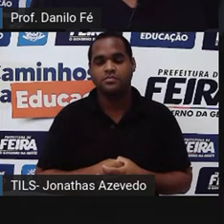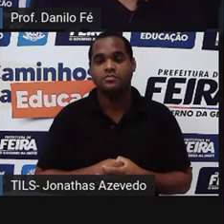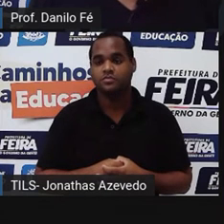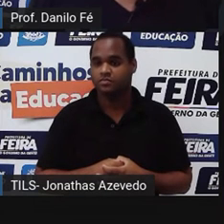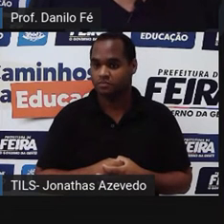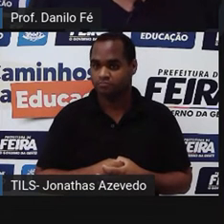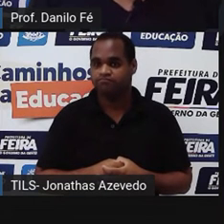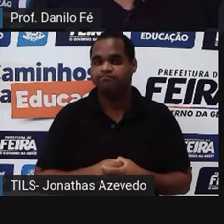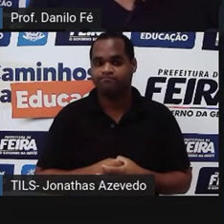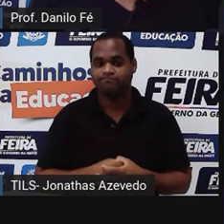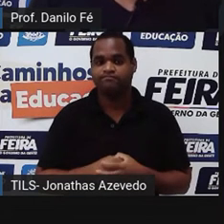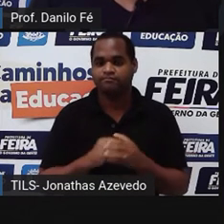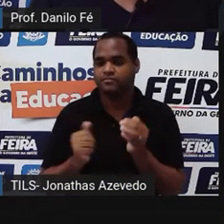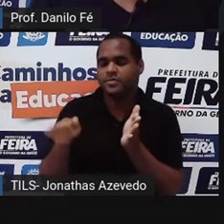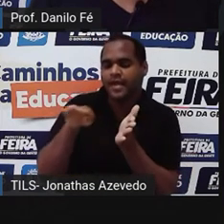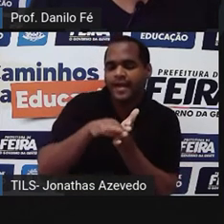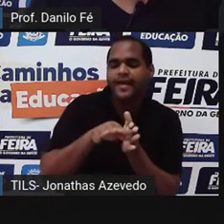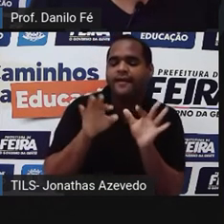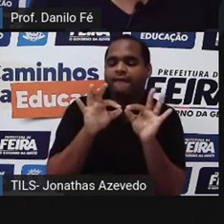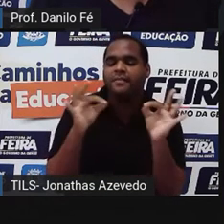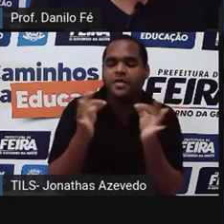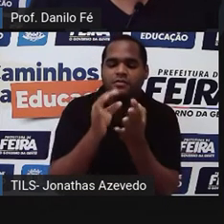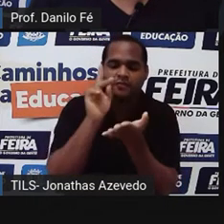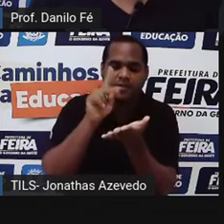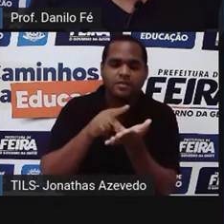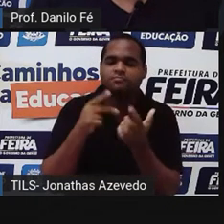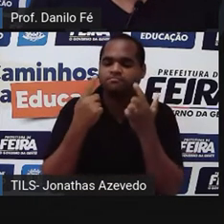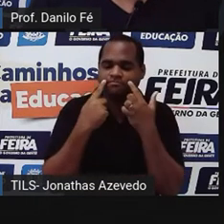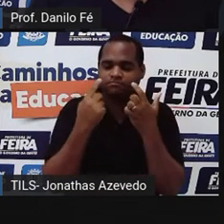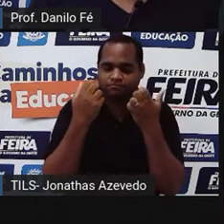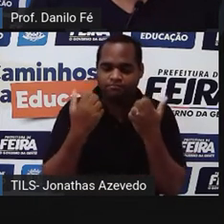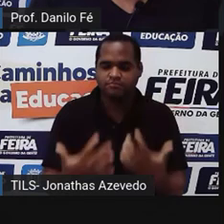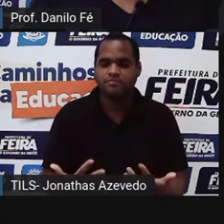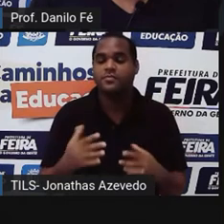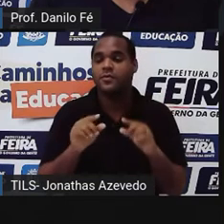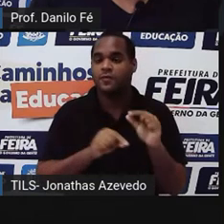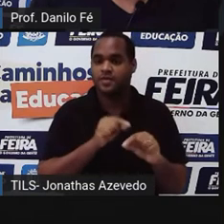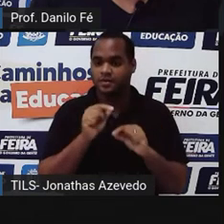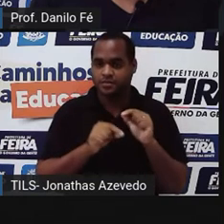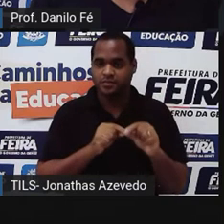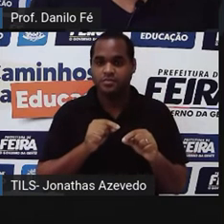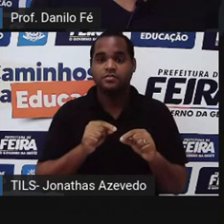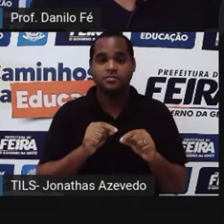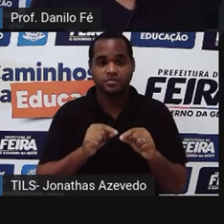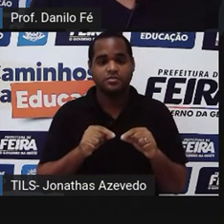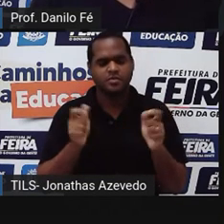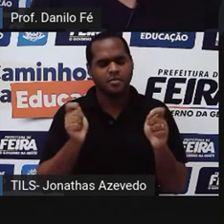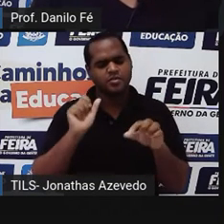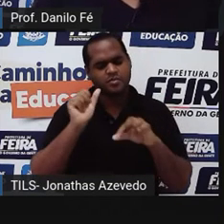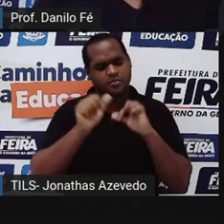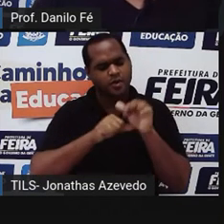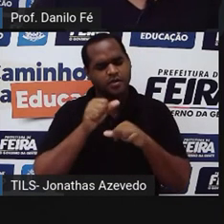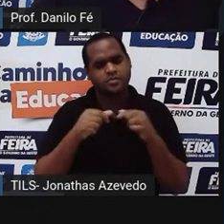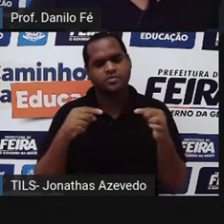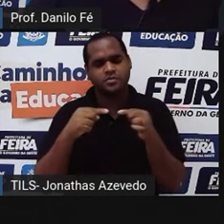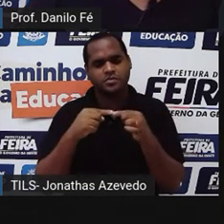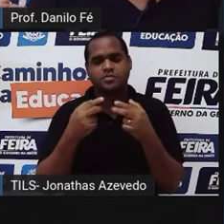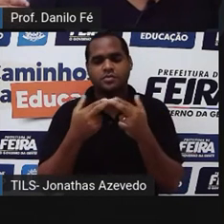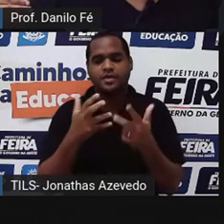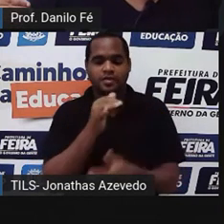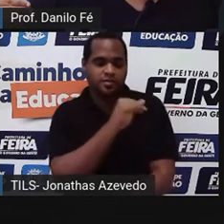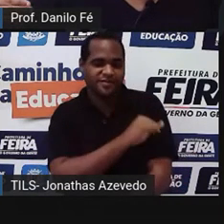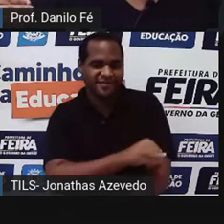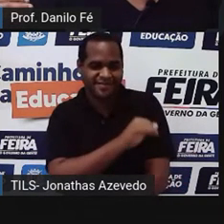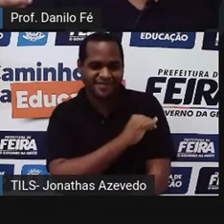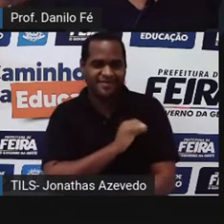essa chegada da família real, como eu estou colocando, vai mudar também culturalmente o Rio de